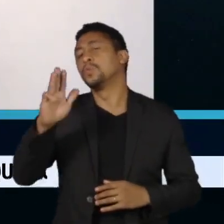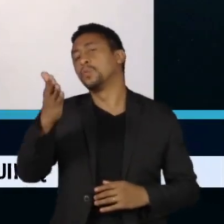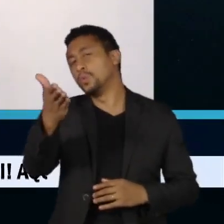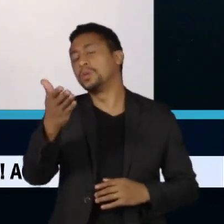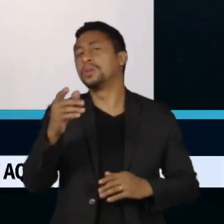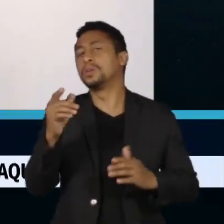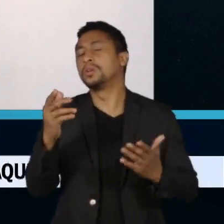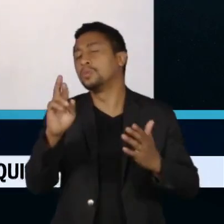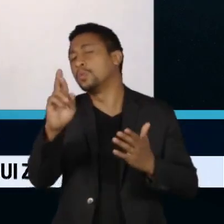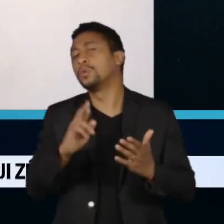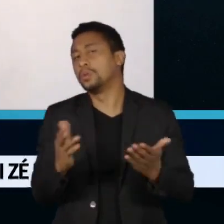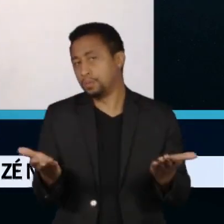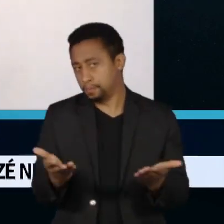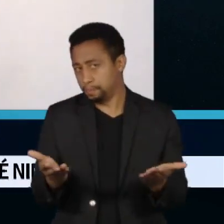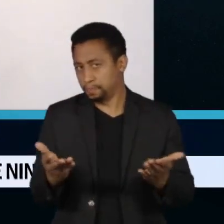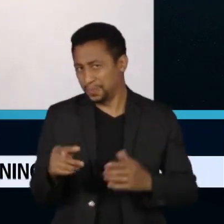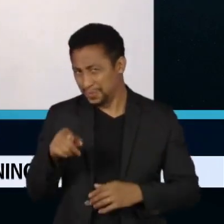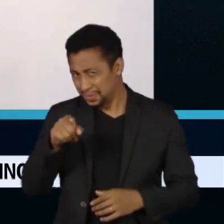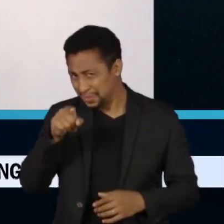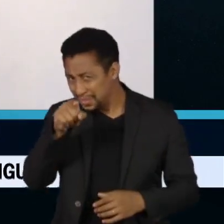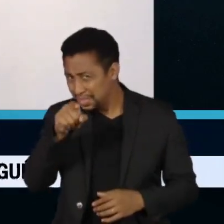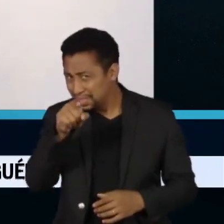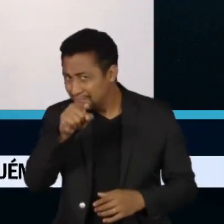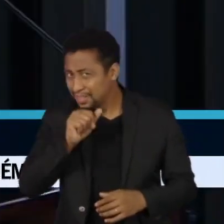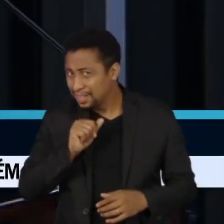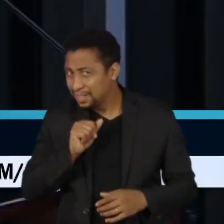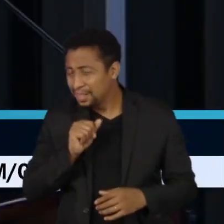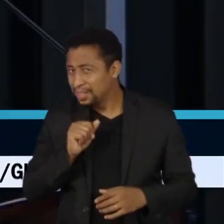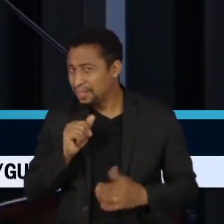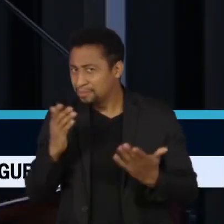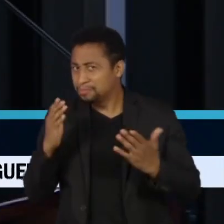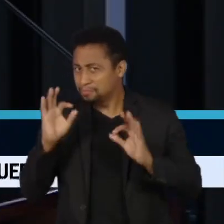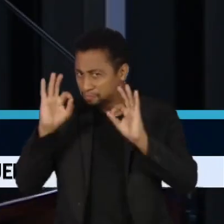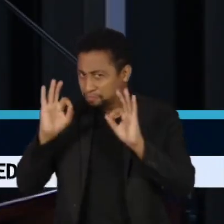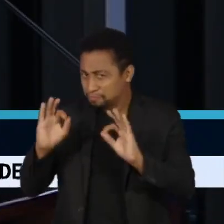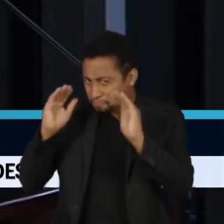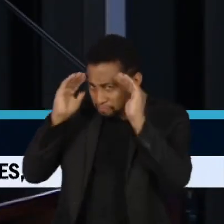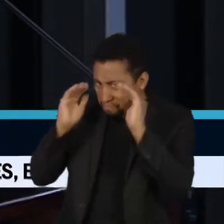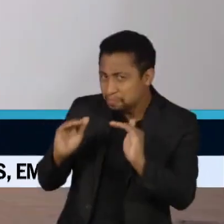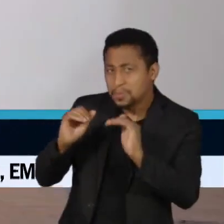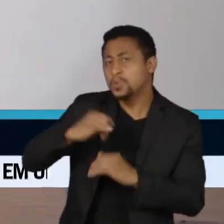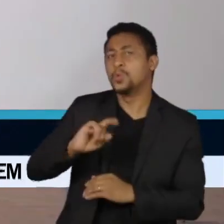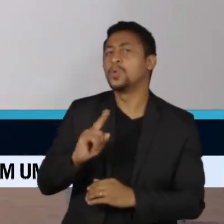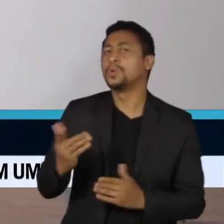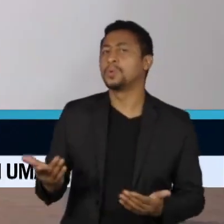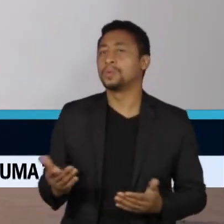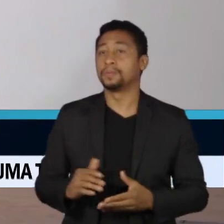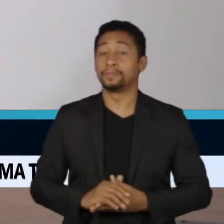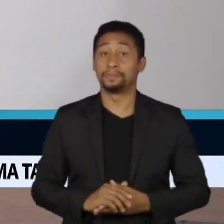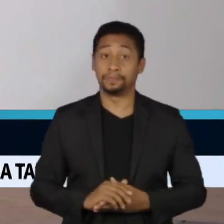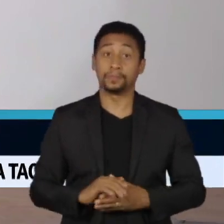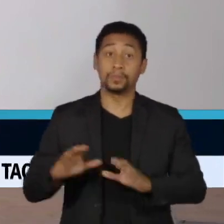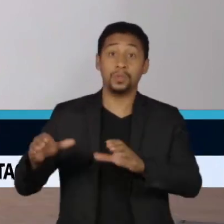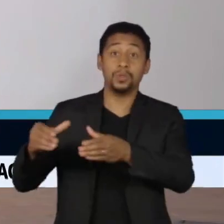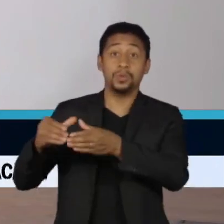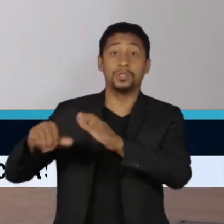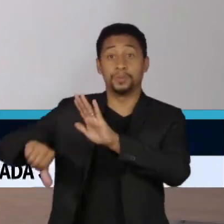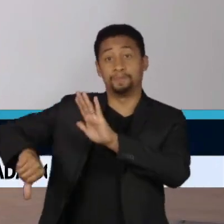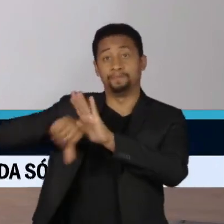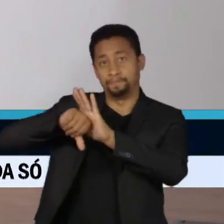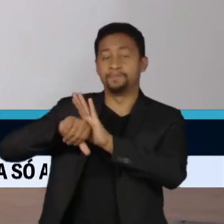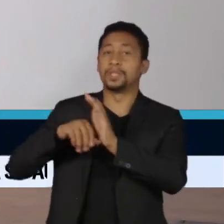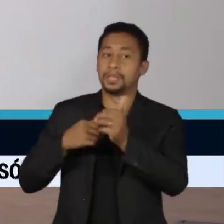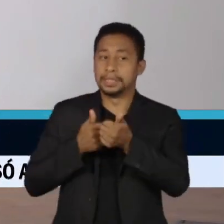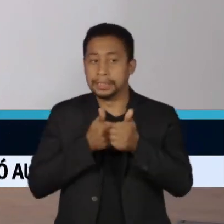declarações de hoje é se o senhor tem ou não tem decência. As investigações mostraram que a facção acompanhava a rotina de